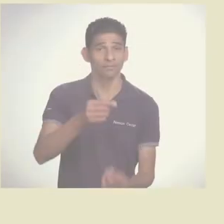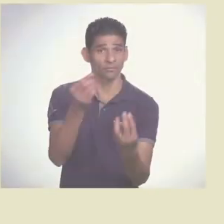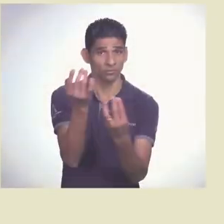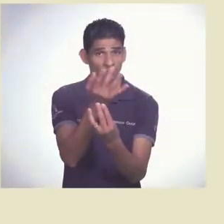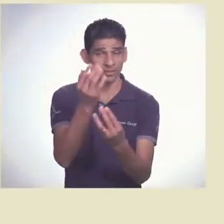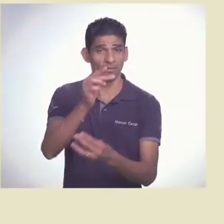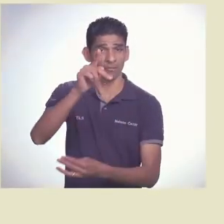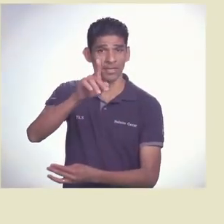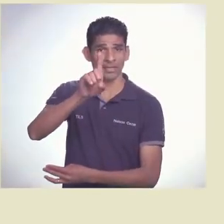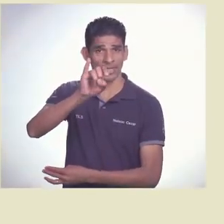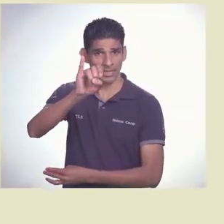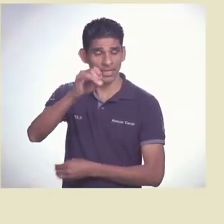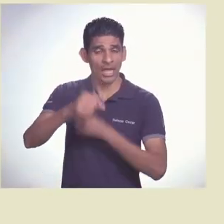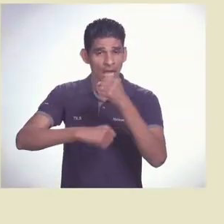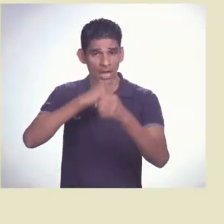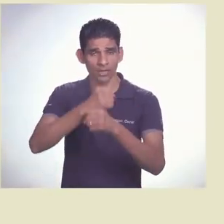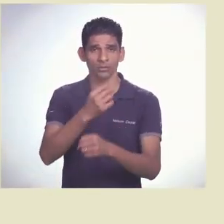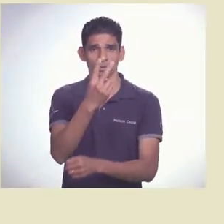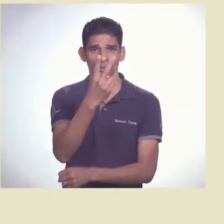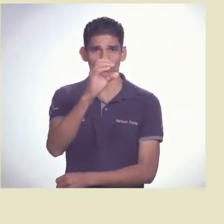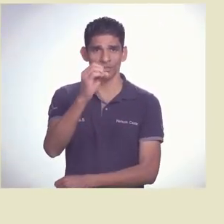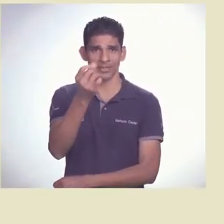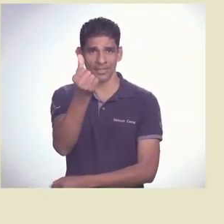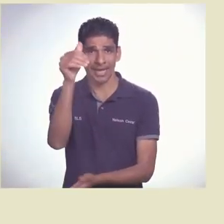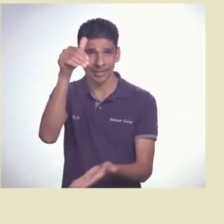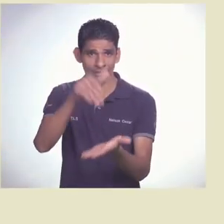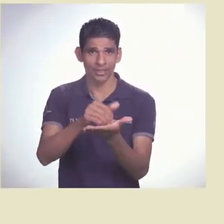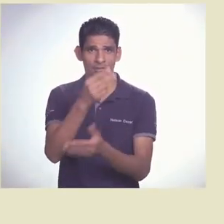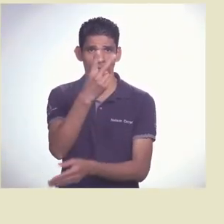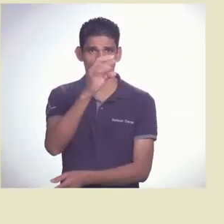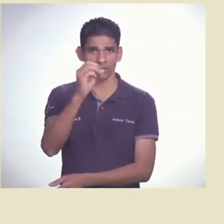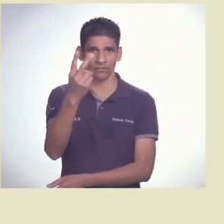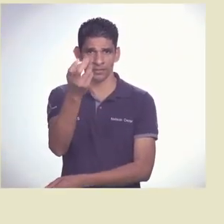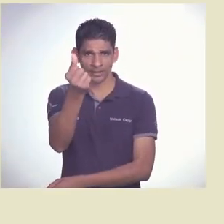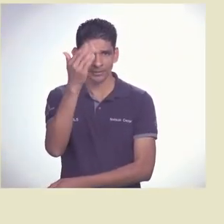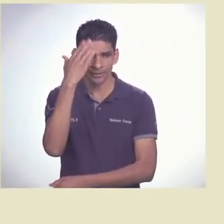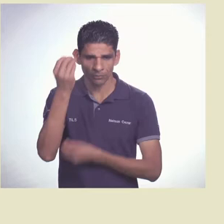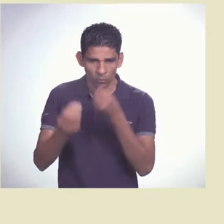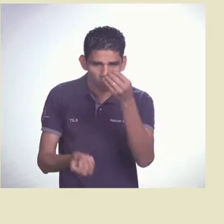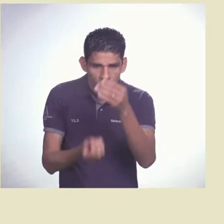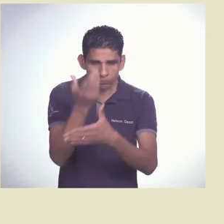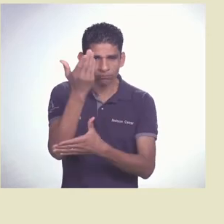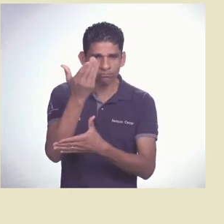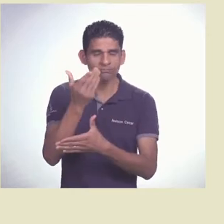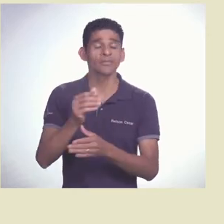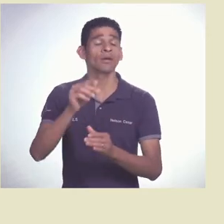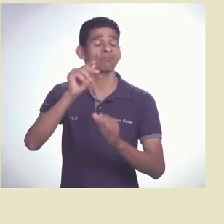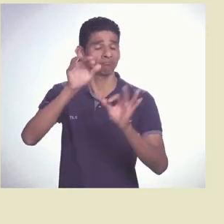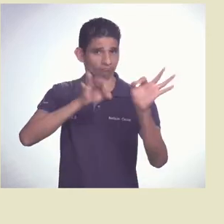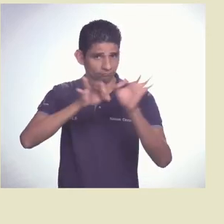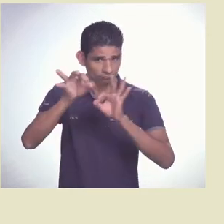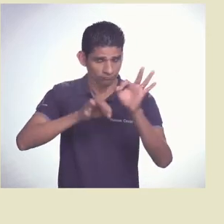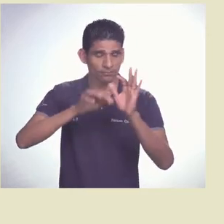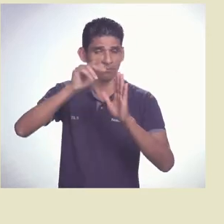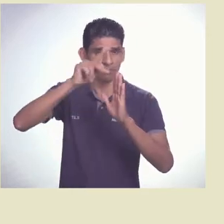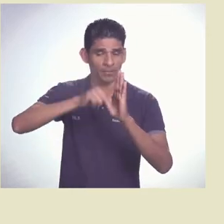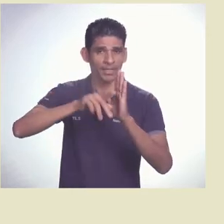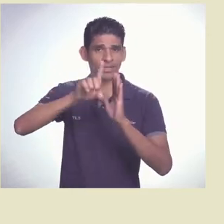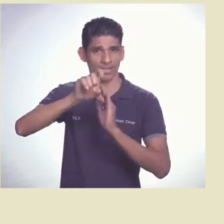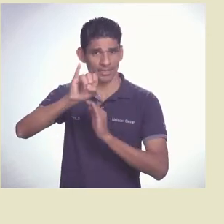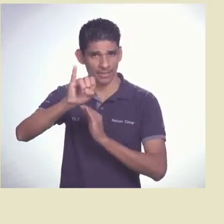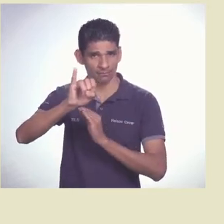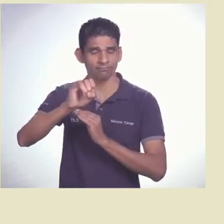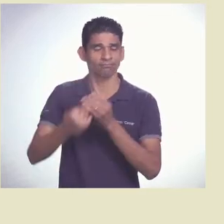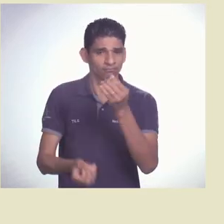Você sabe como foi a construção do PDI 2016-2026 da UFSM? O Plano de